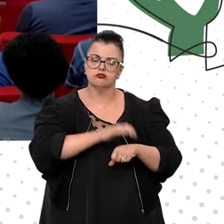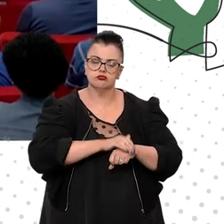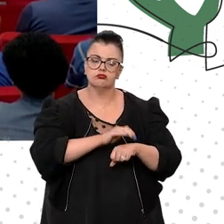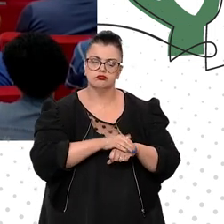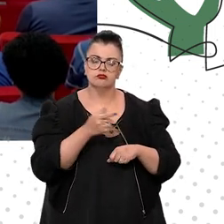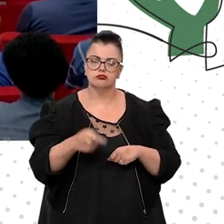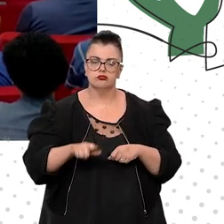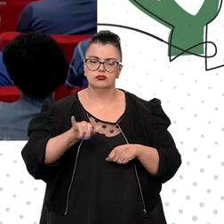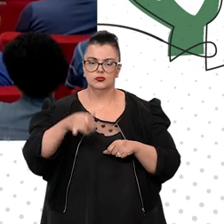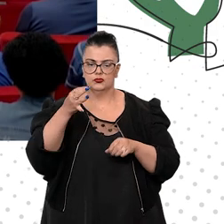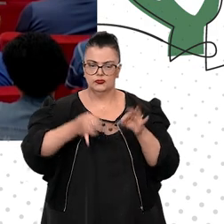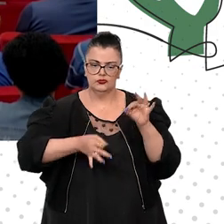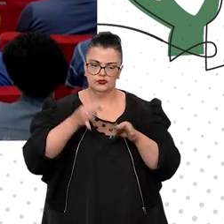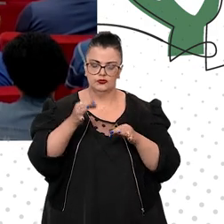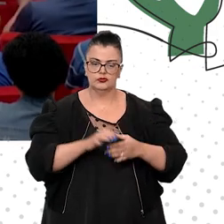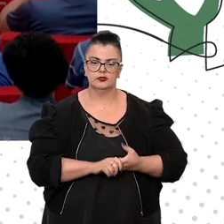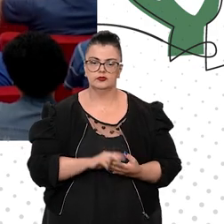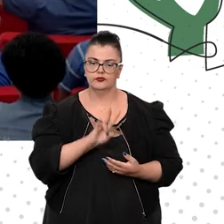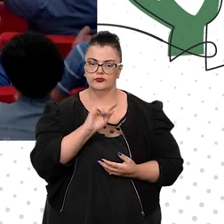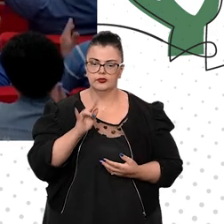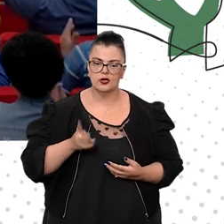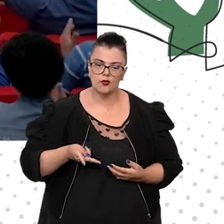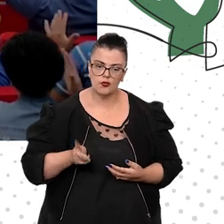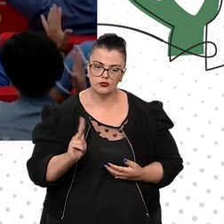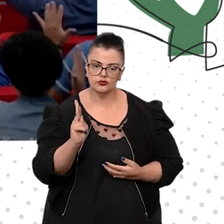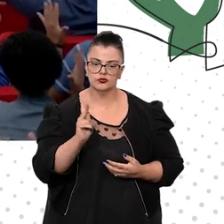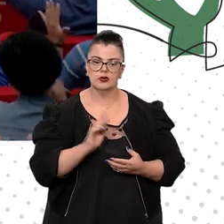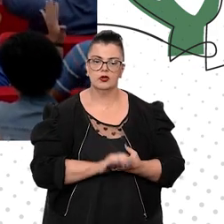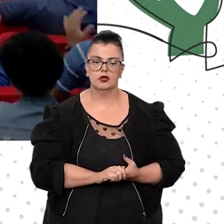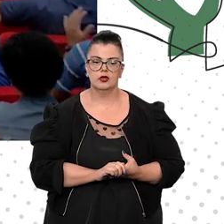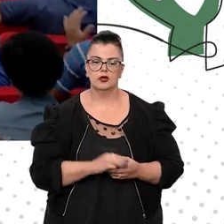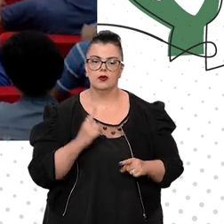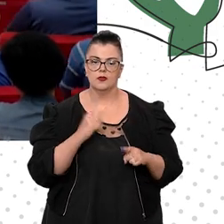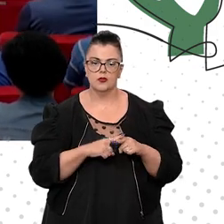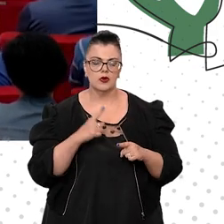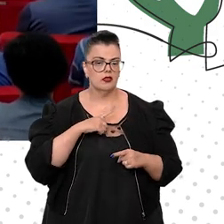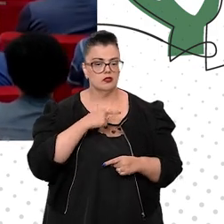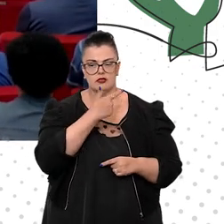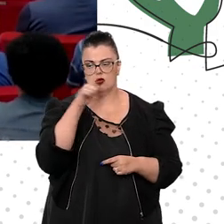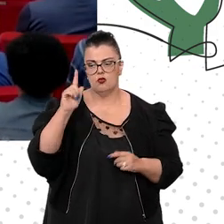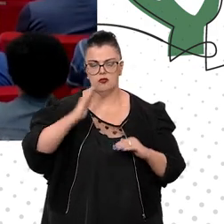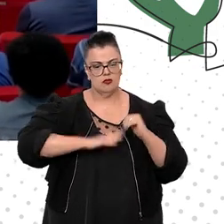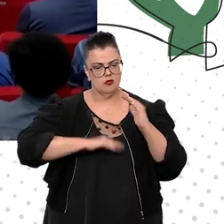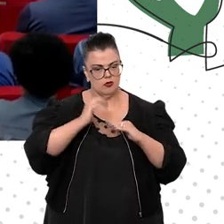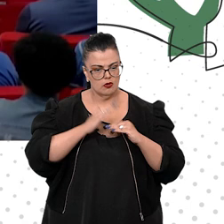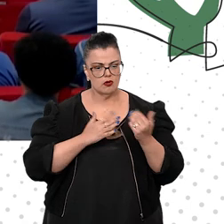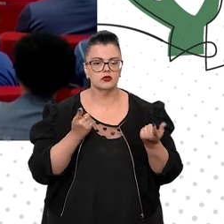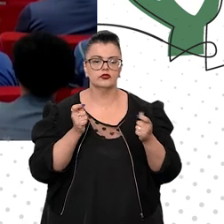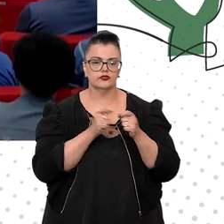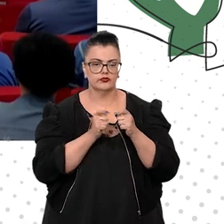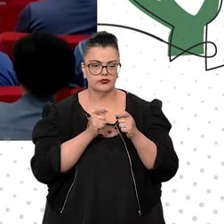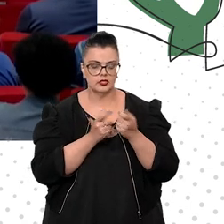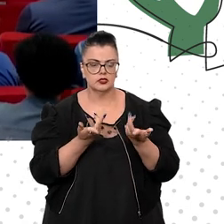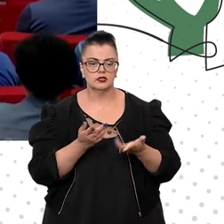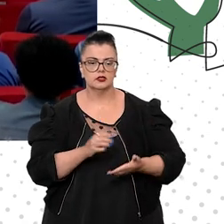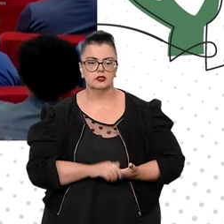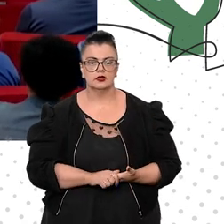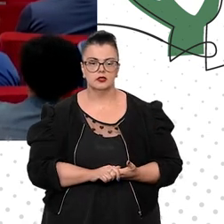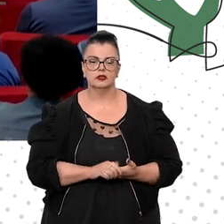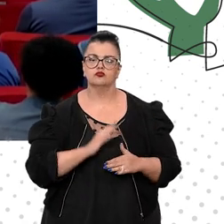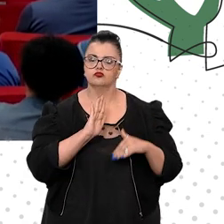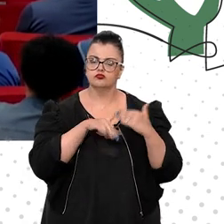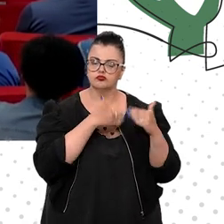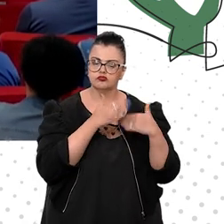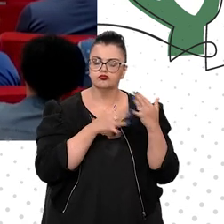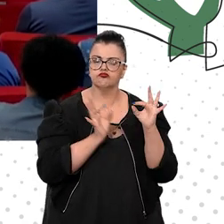e vão continuar porque há muitas outras atividades que podem ser desempenhadas.